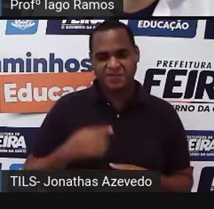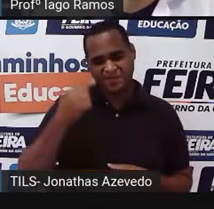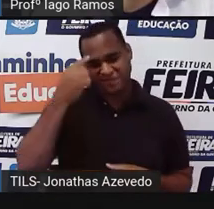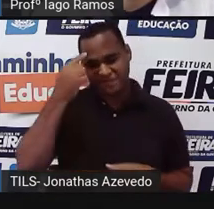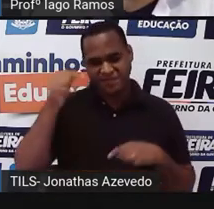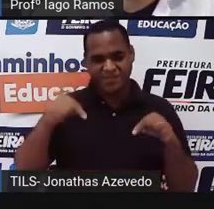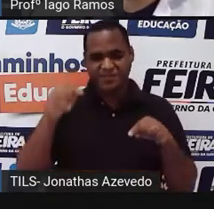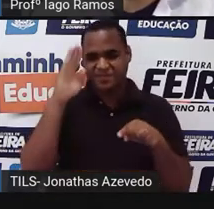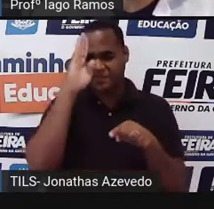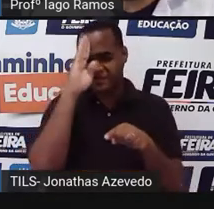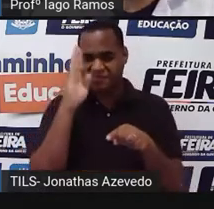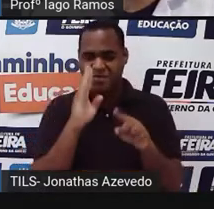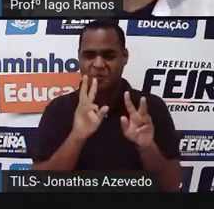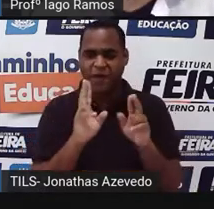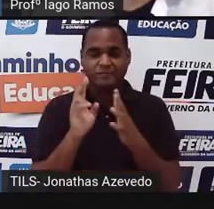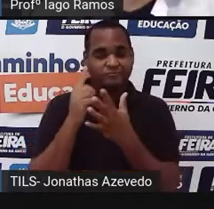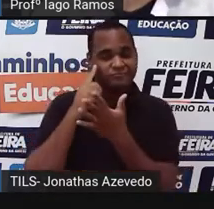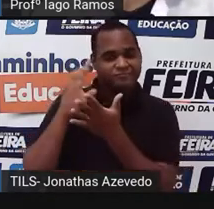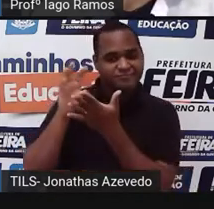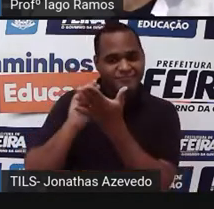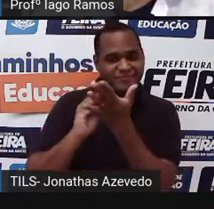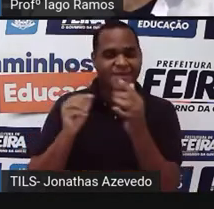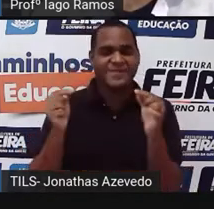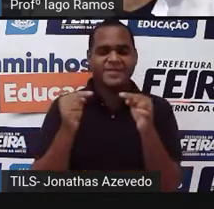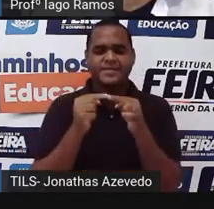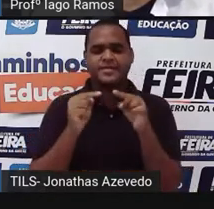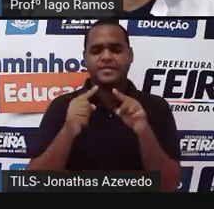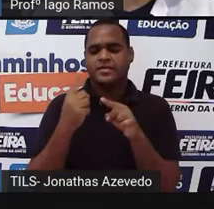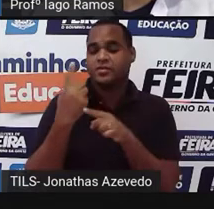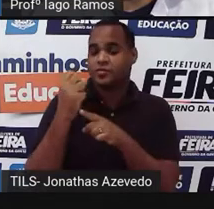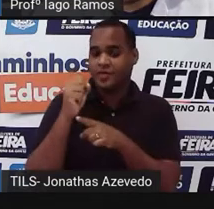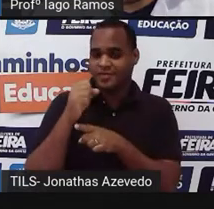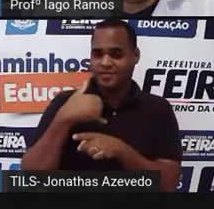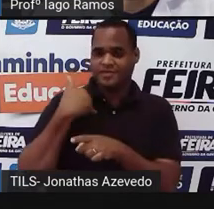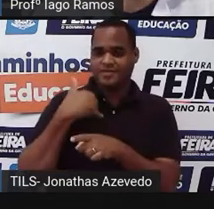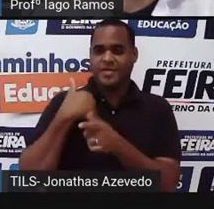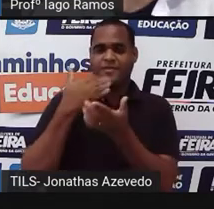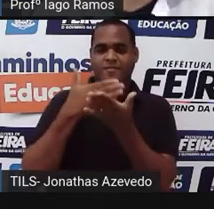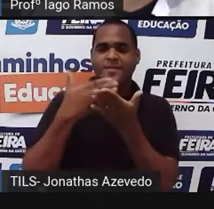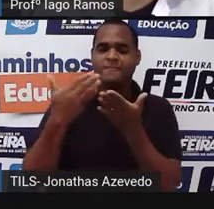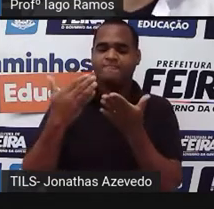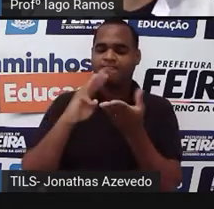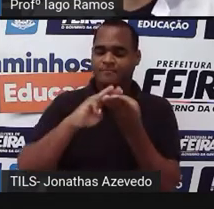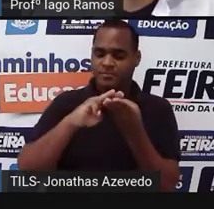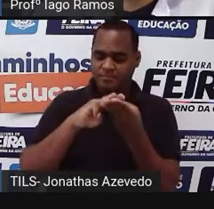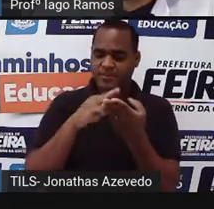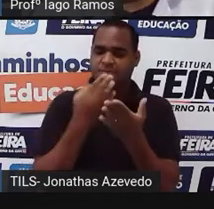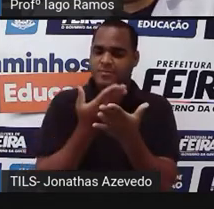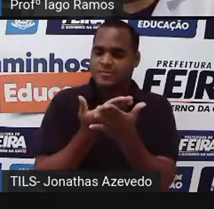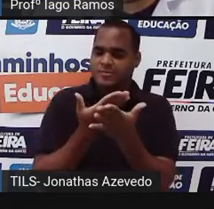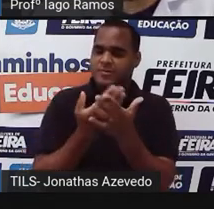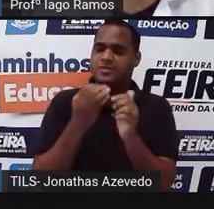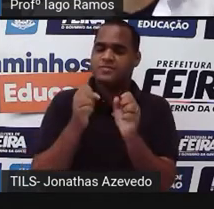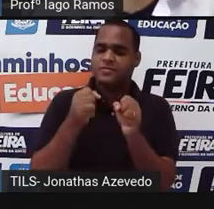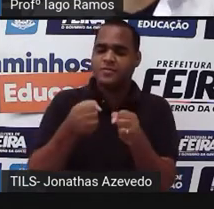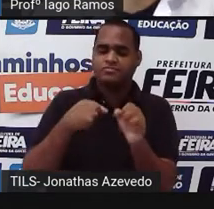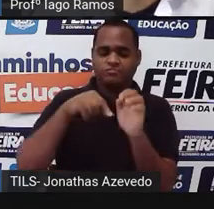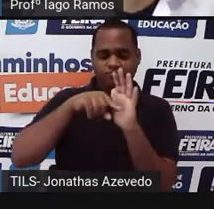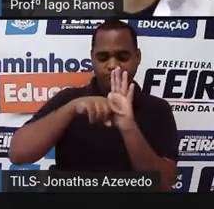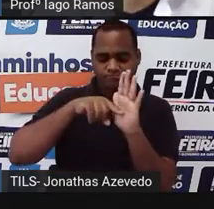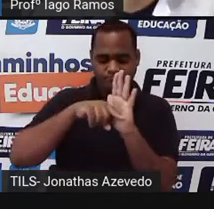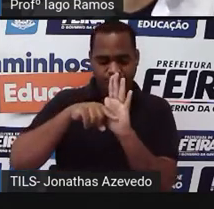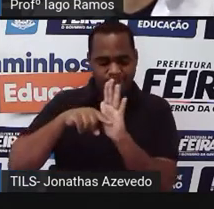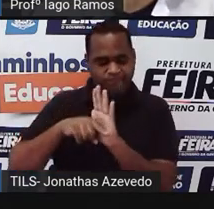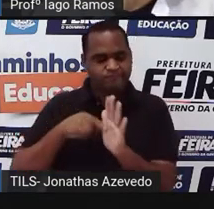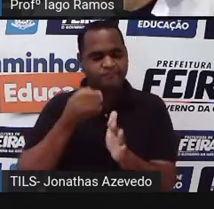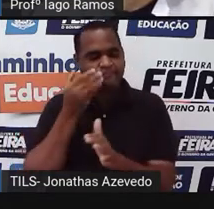Brasil. Aos 18 anos, né? Ela começou a estudar matemática, a se aprofundar no estudo